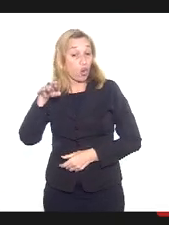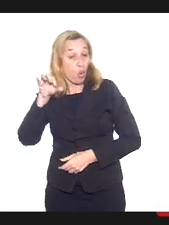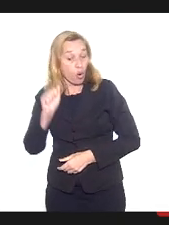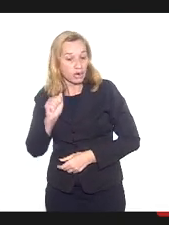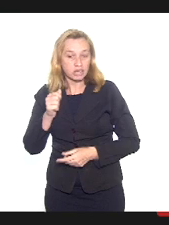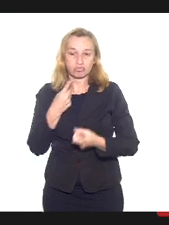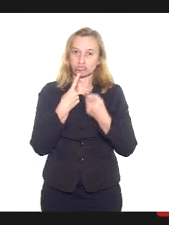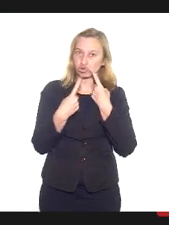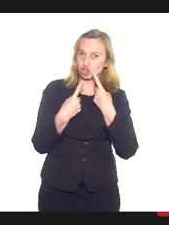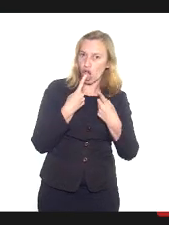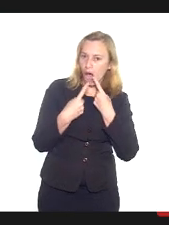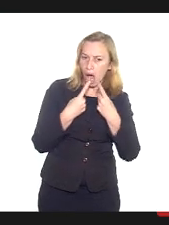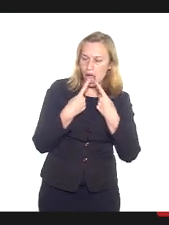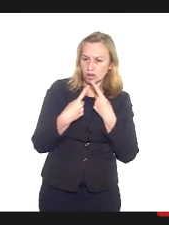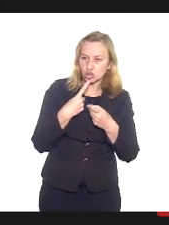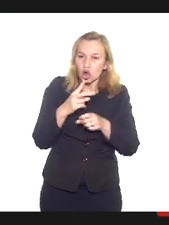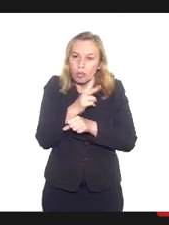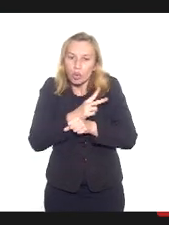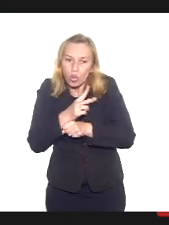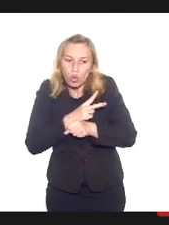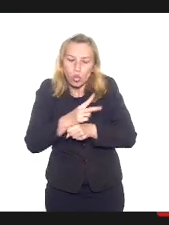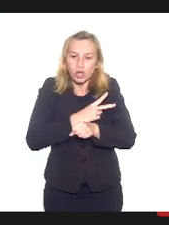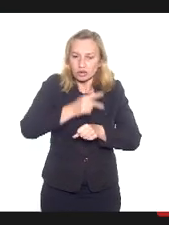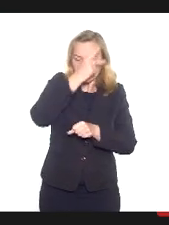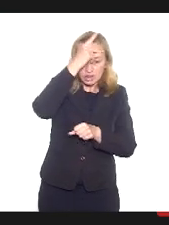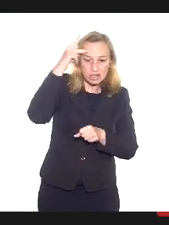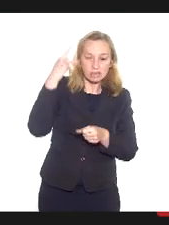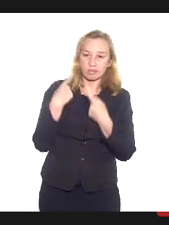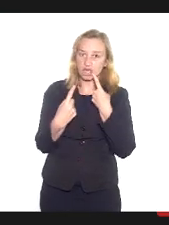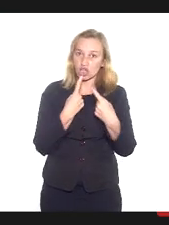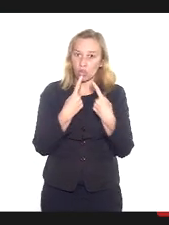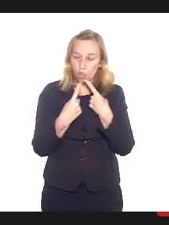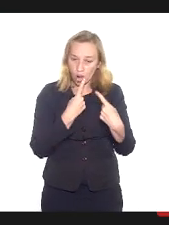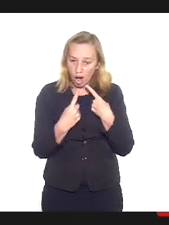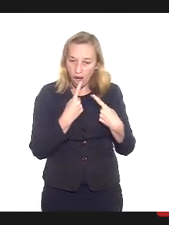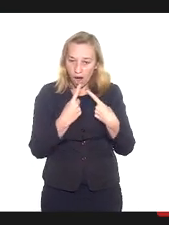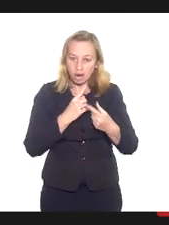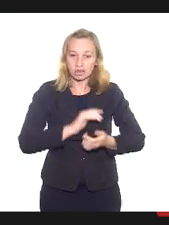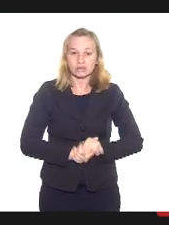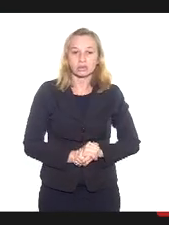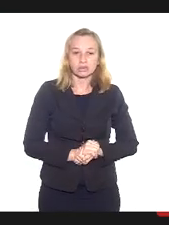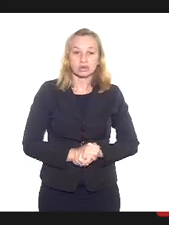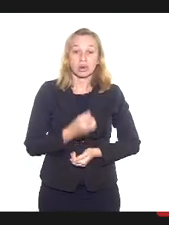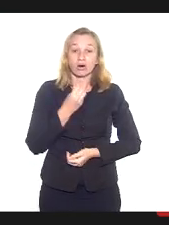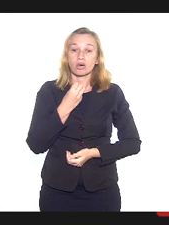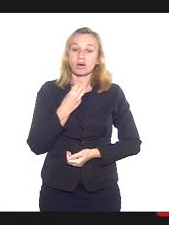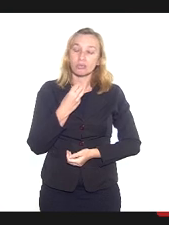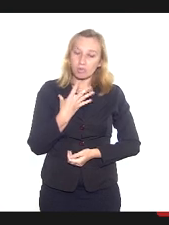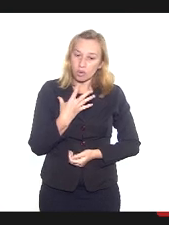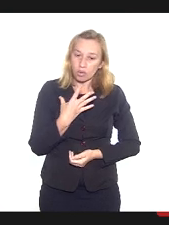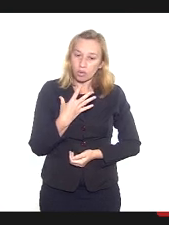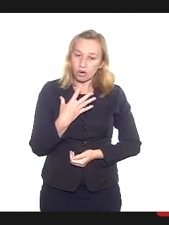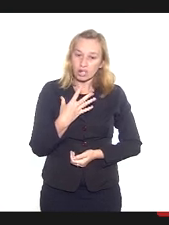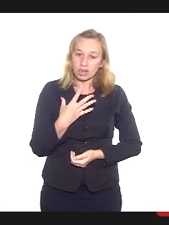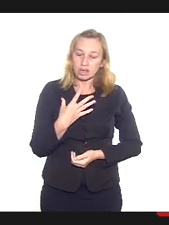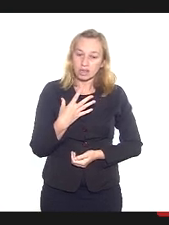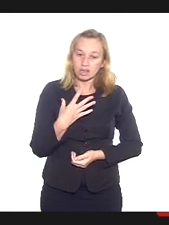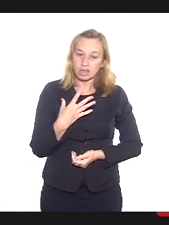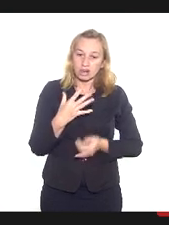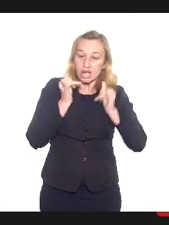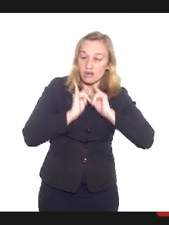seja no diálogo, seja procurando pessoas para dialogar, para disseminar a boa nova, a boa semente.